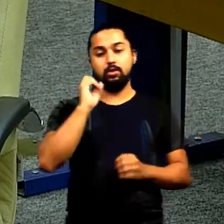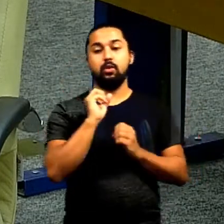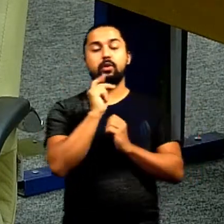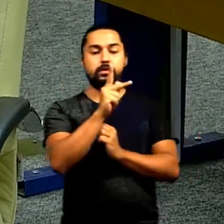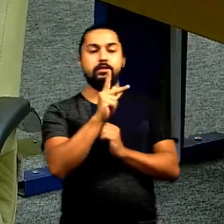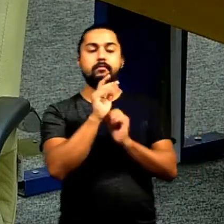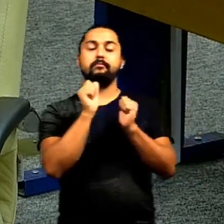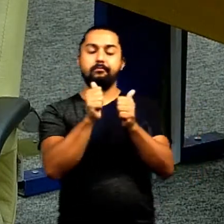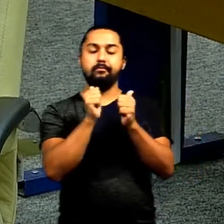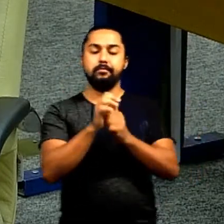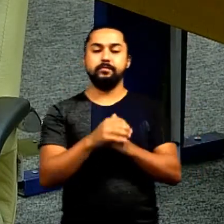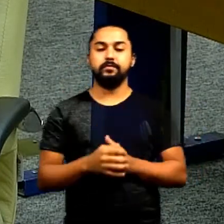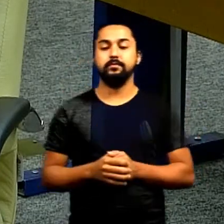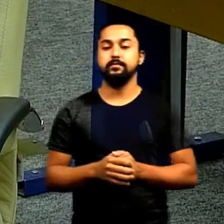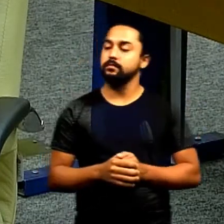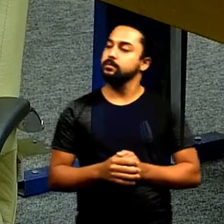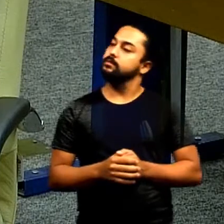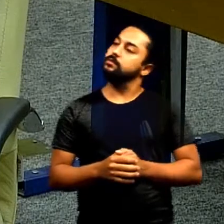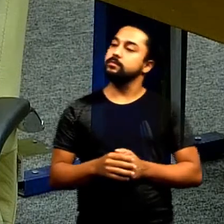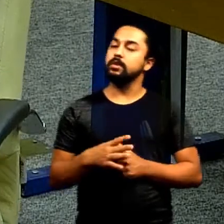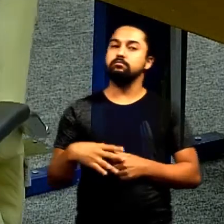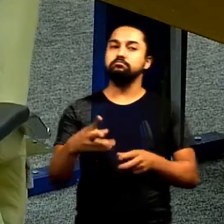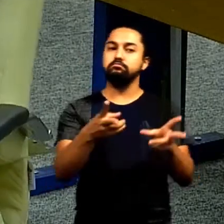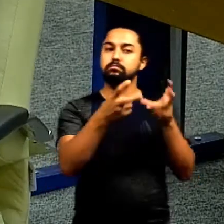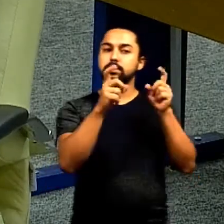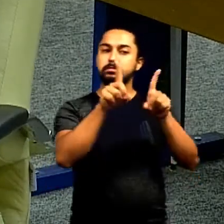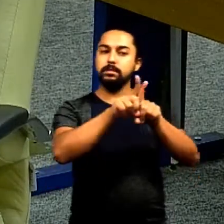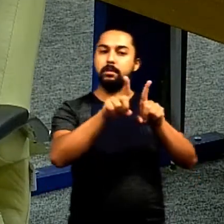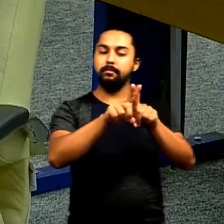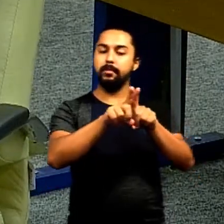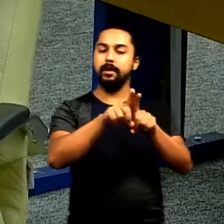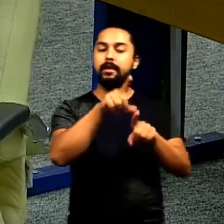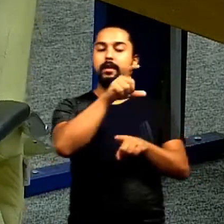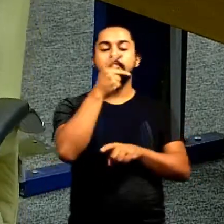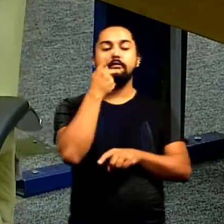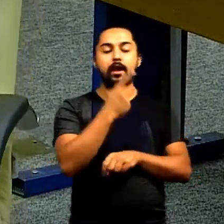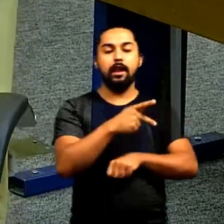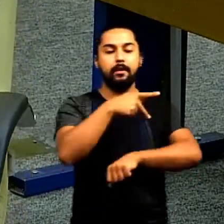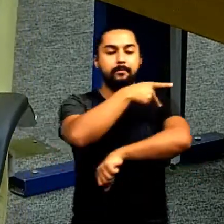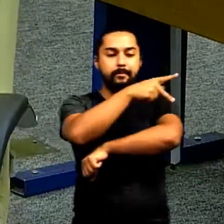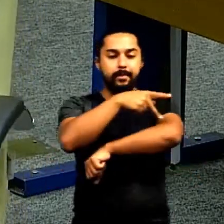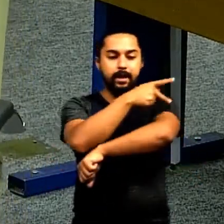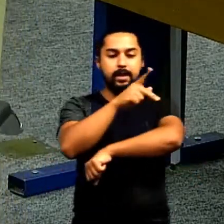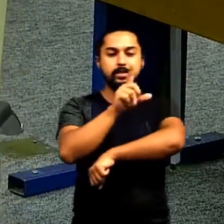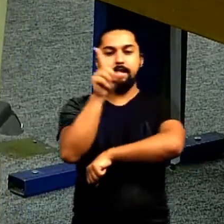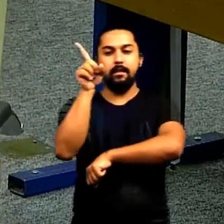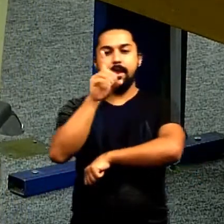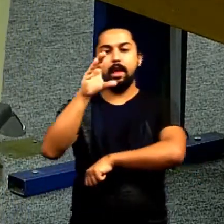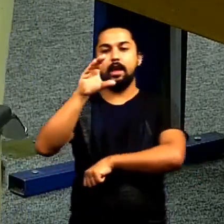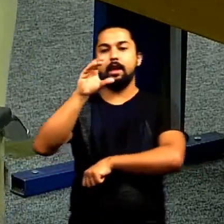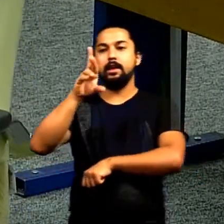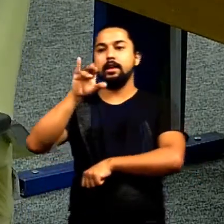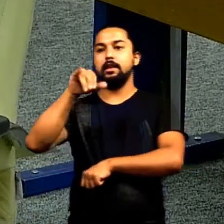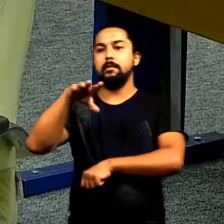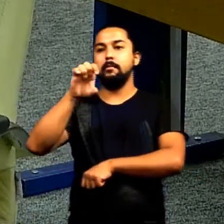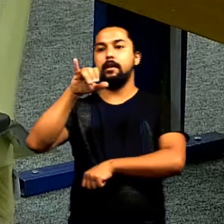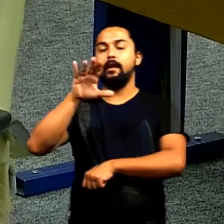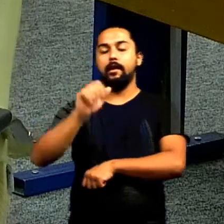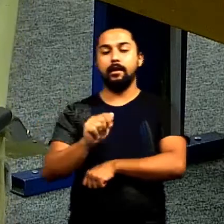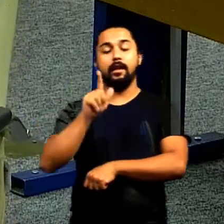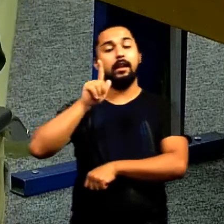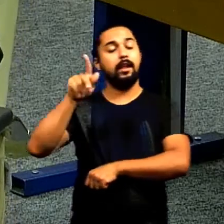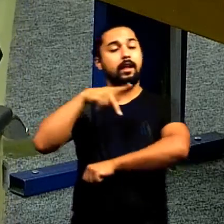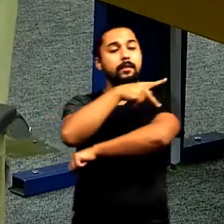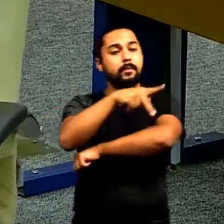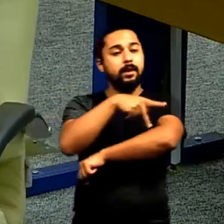que aí é outra questão eu vejo a questão do Paulo falar lá da praça minha lá do Cremé Leste aquela praça lá do Cremé